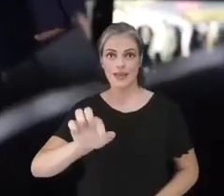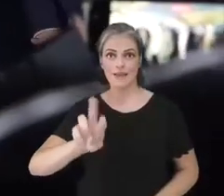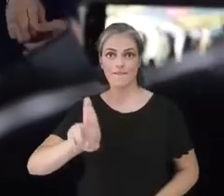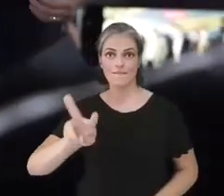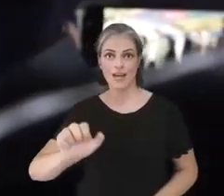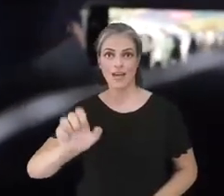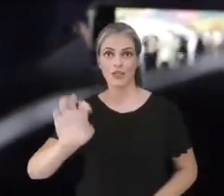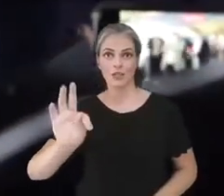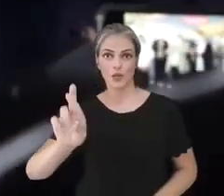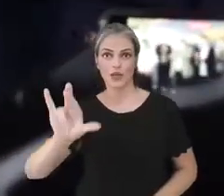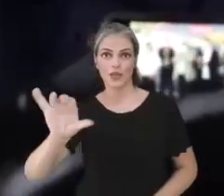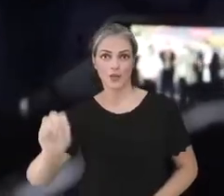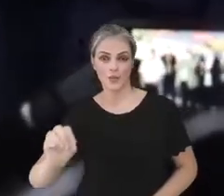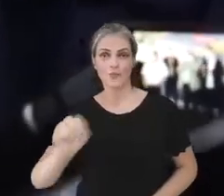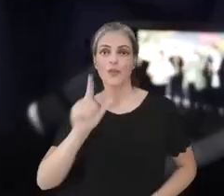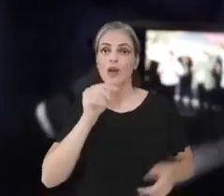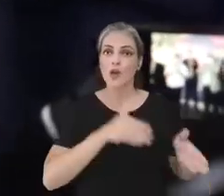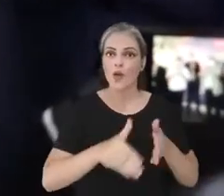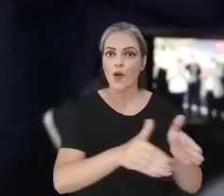Paciência.